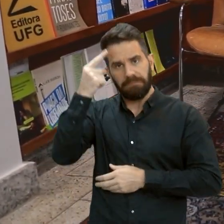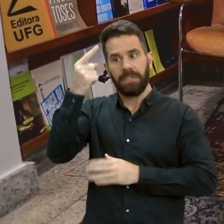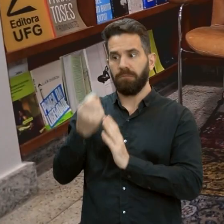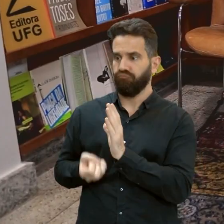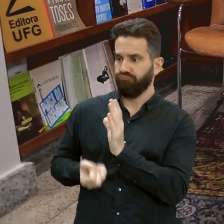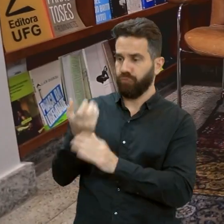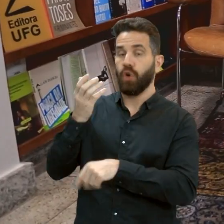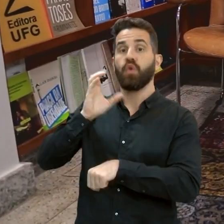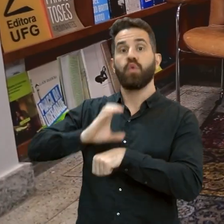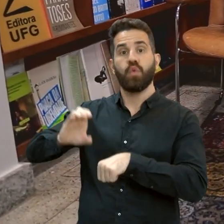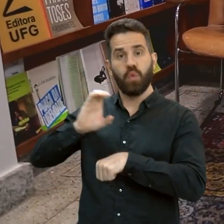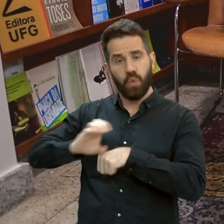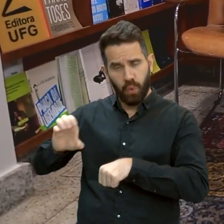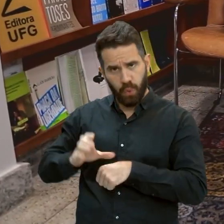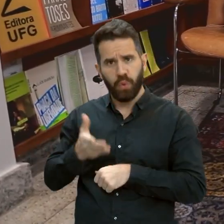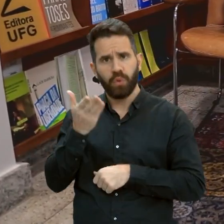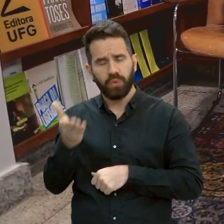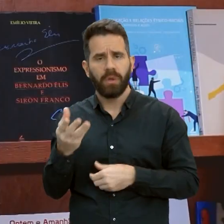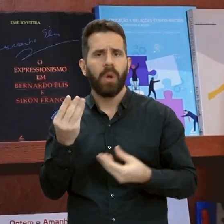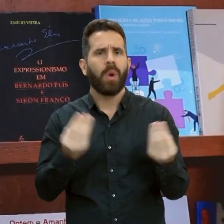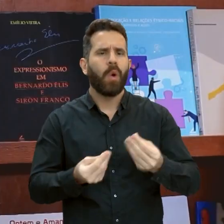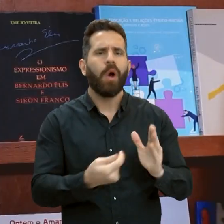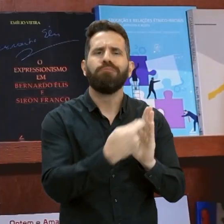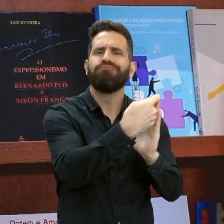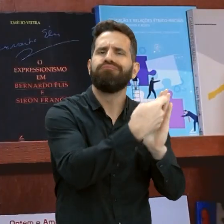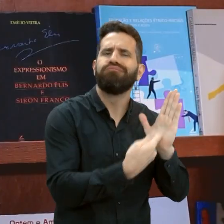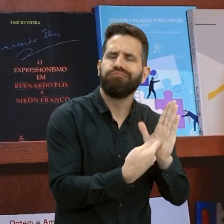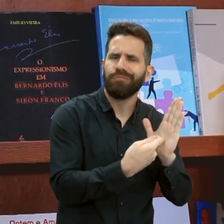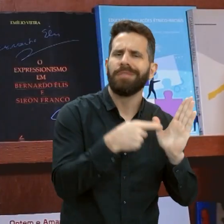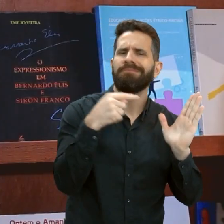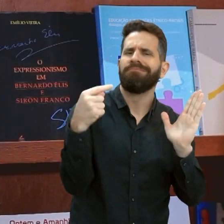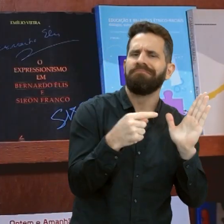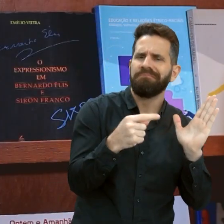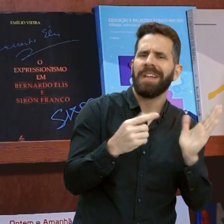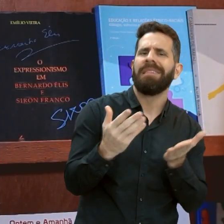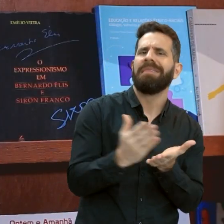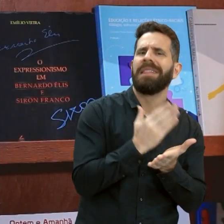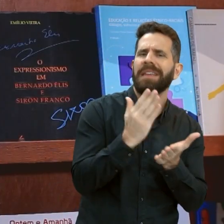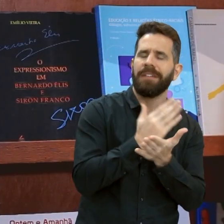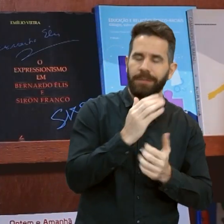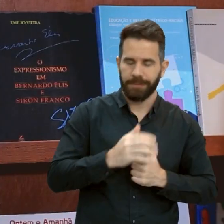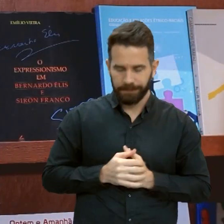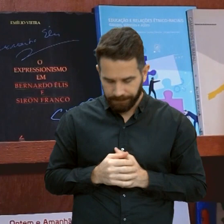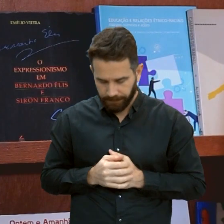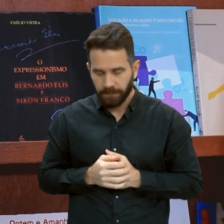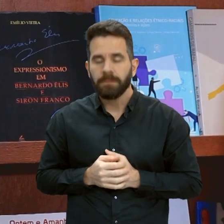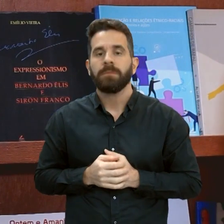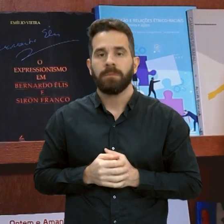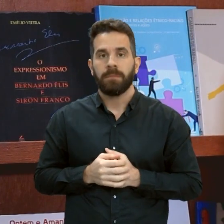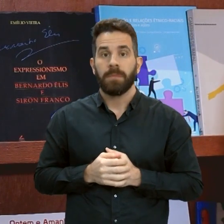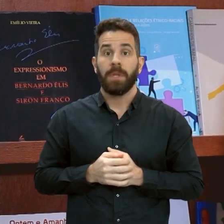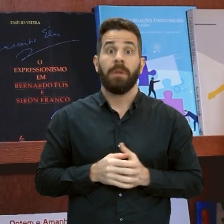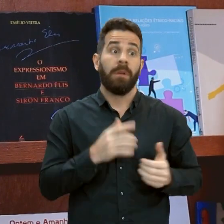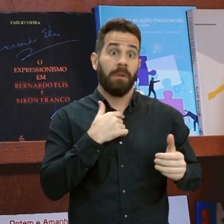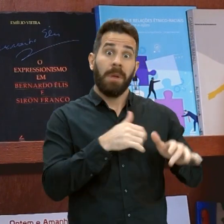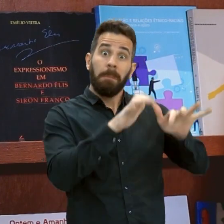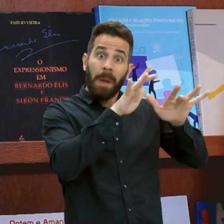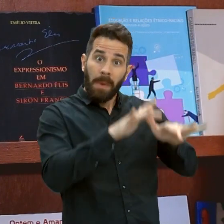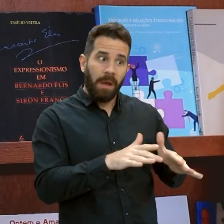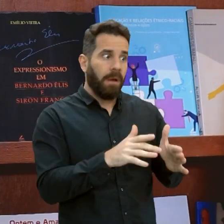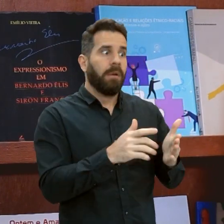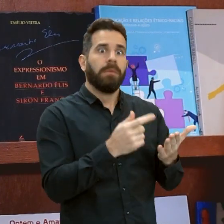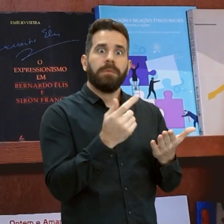do curso e como você conta isso no livro? Para contar isso no livro, a gente precisa falar das partes,